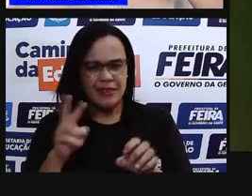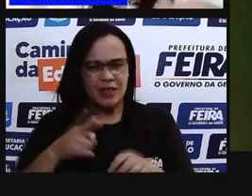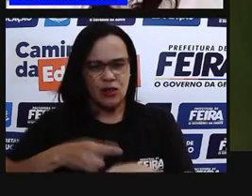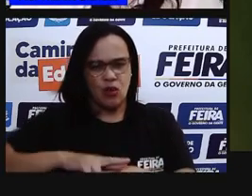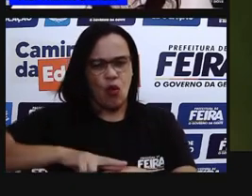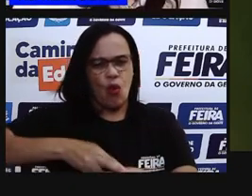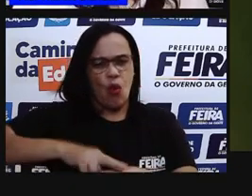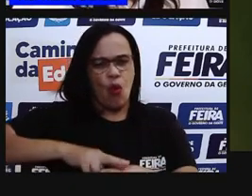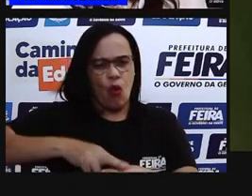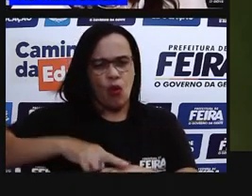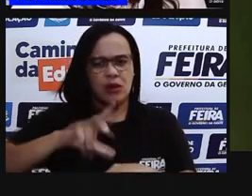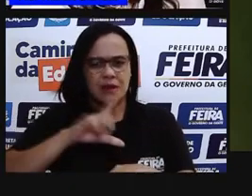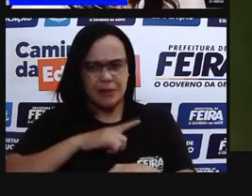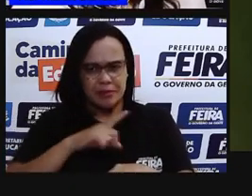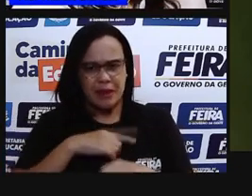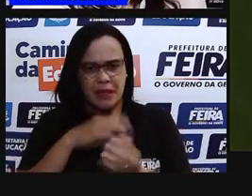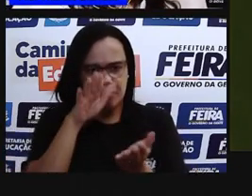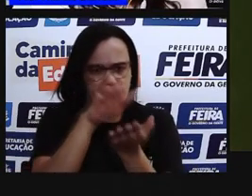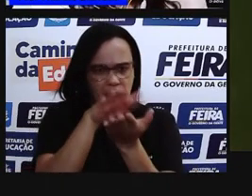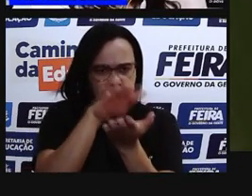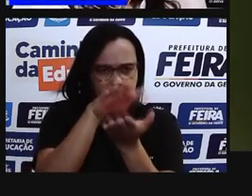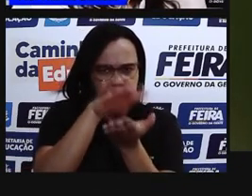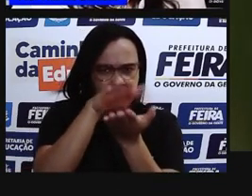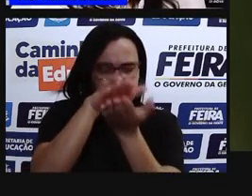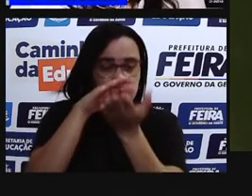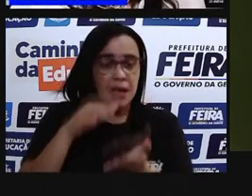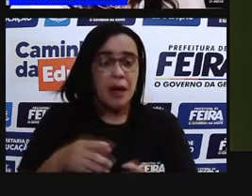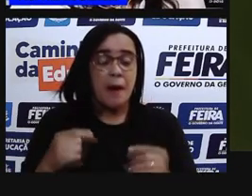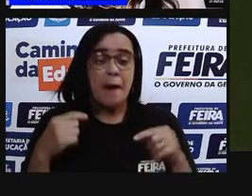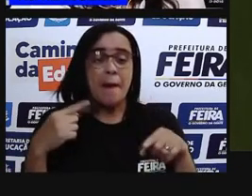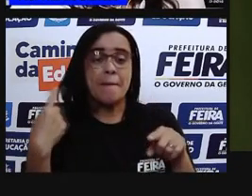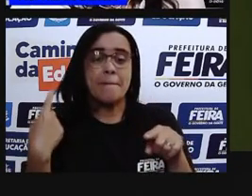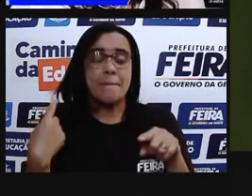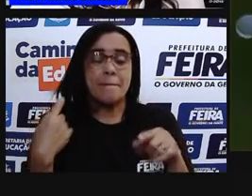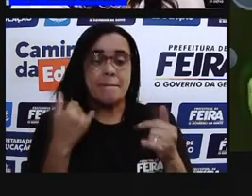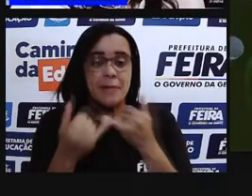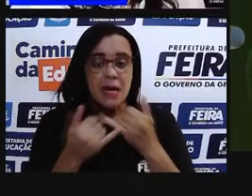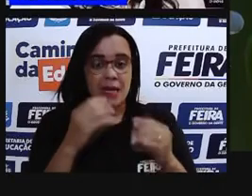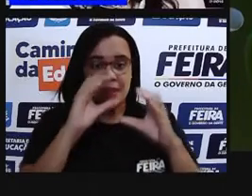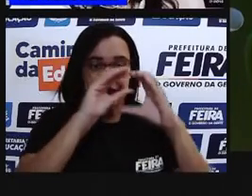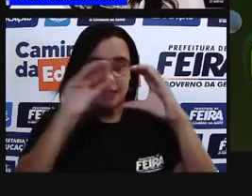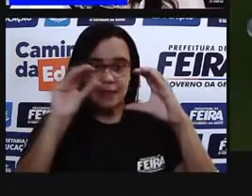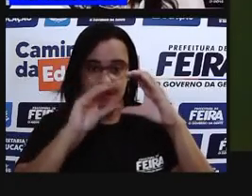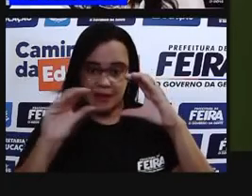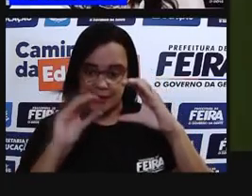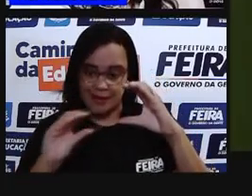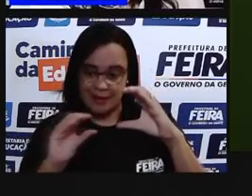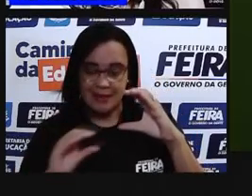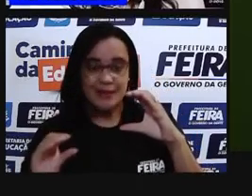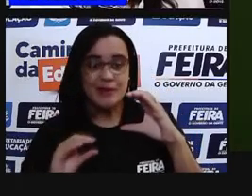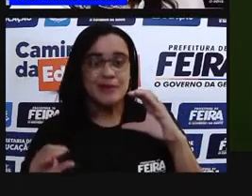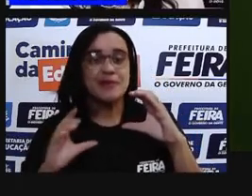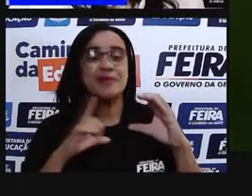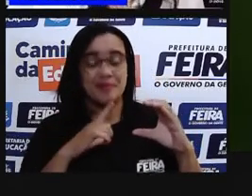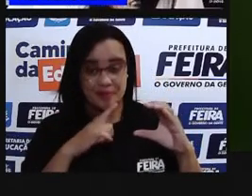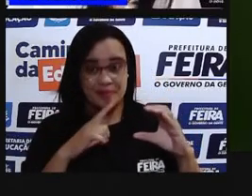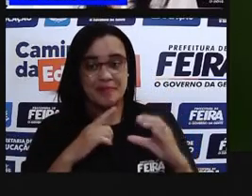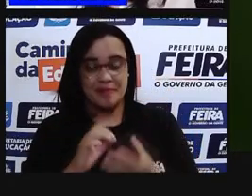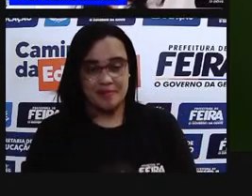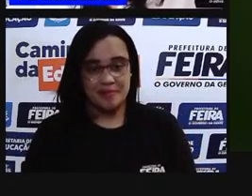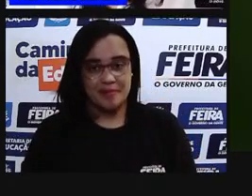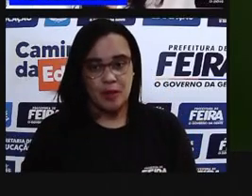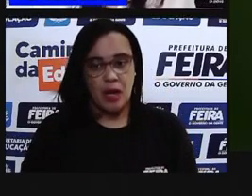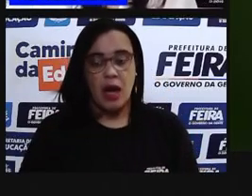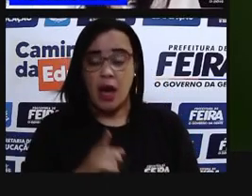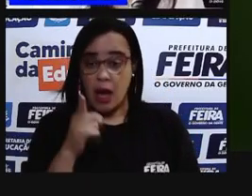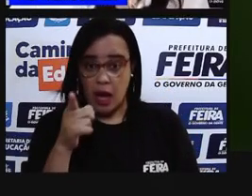da outra. Então, essa estrutura roxa aqui é o que a gente chama de... A gente vai chamar de complexo